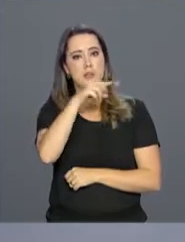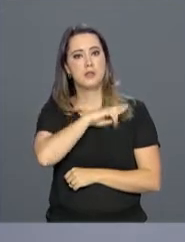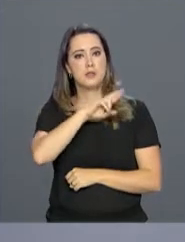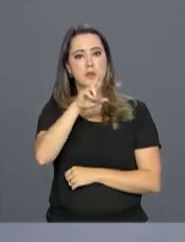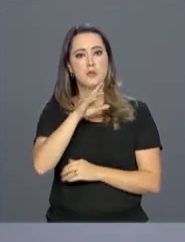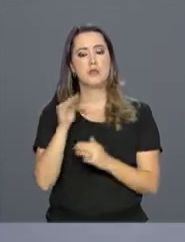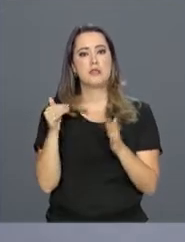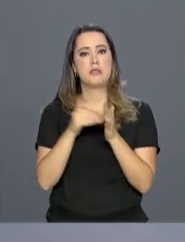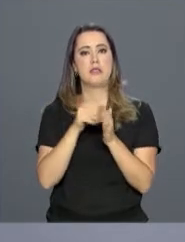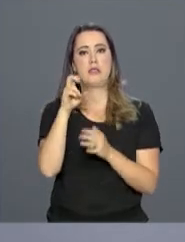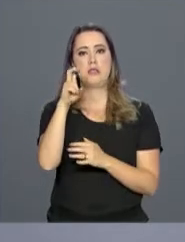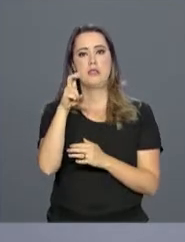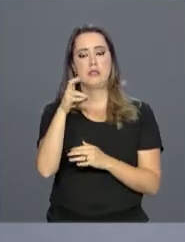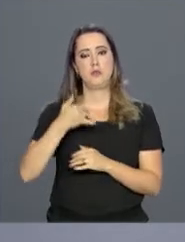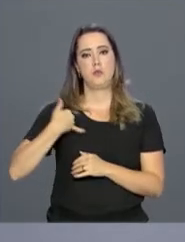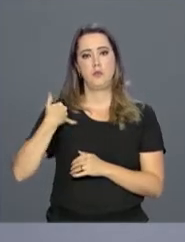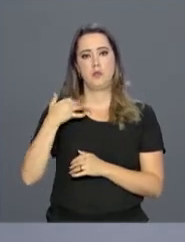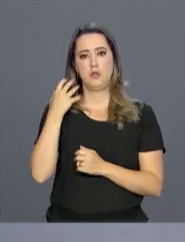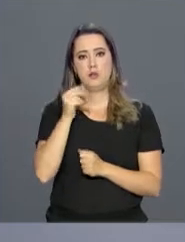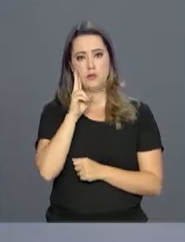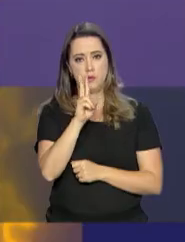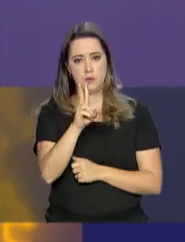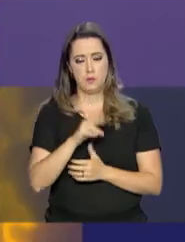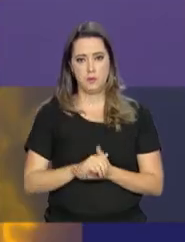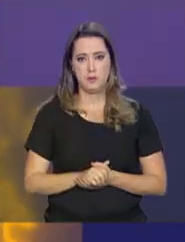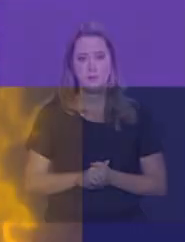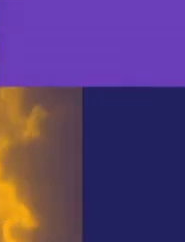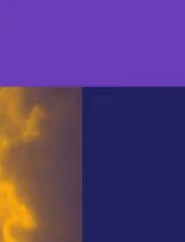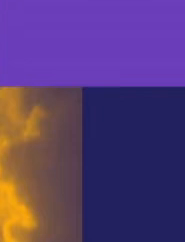crianças de até 5 anos. Vamos acompanhar.